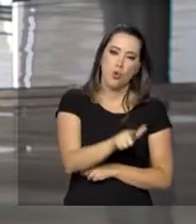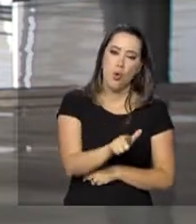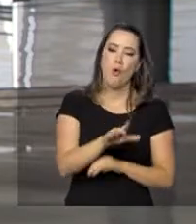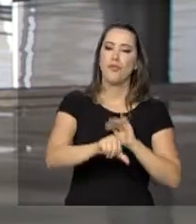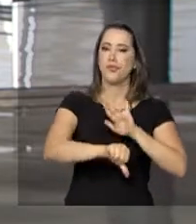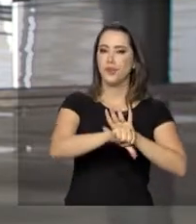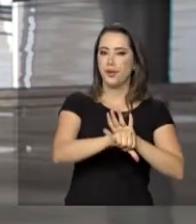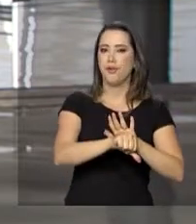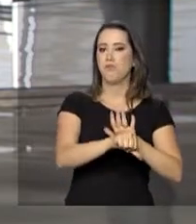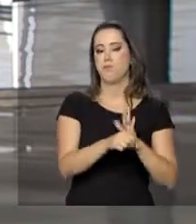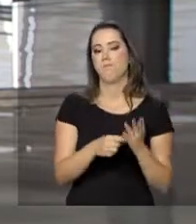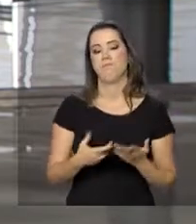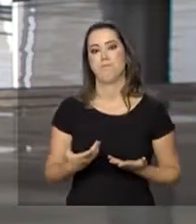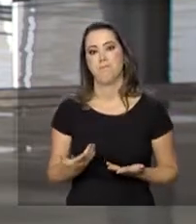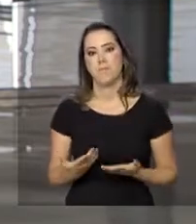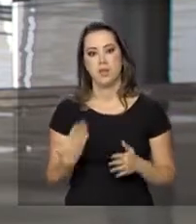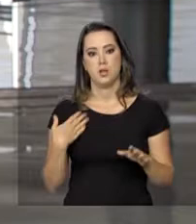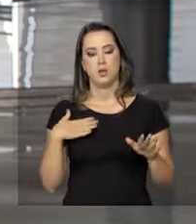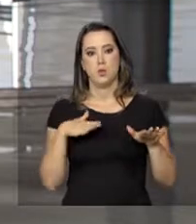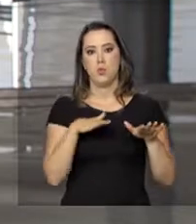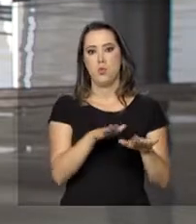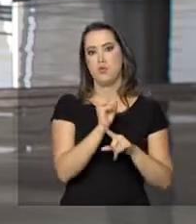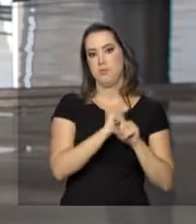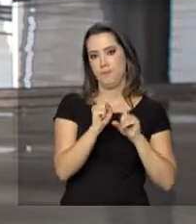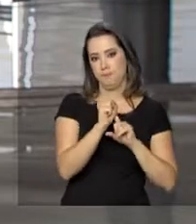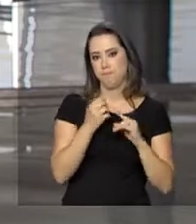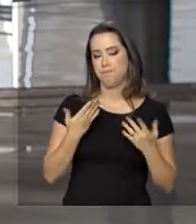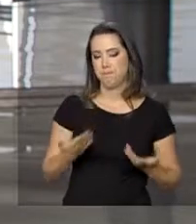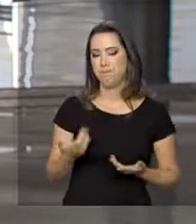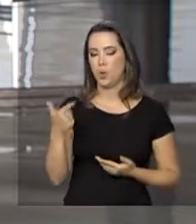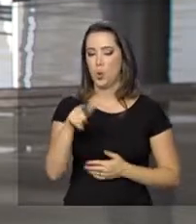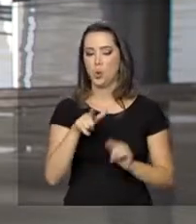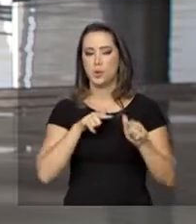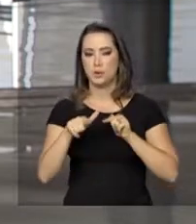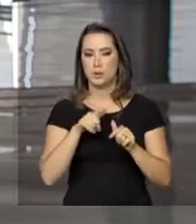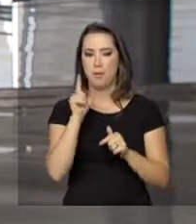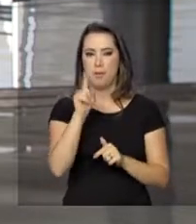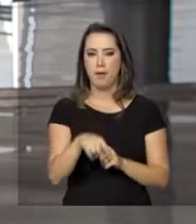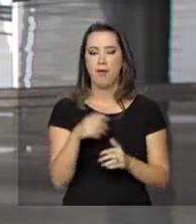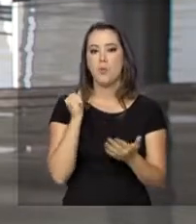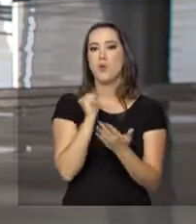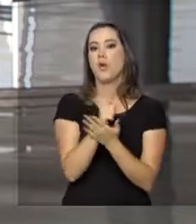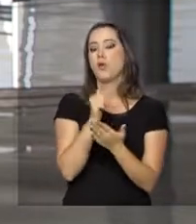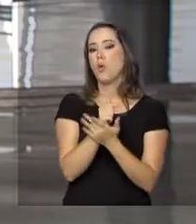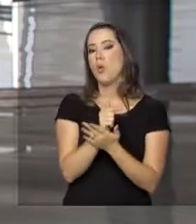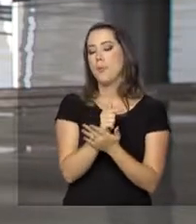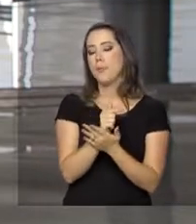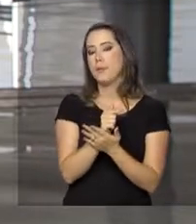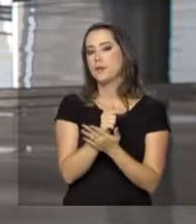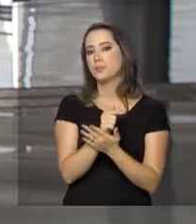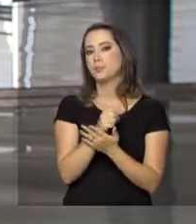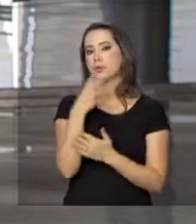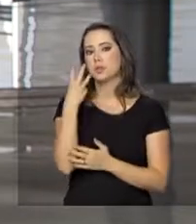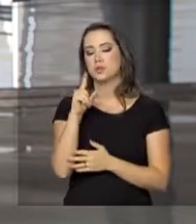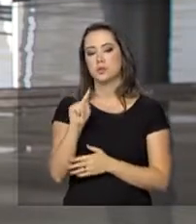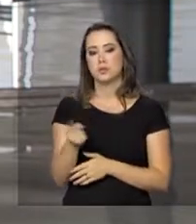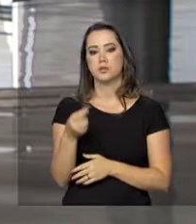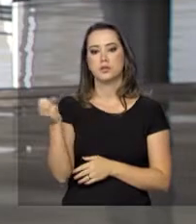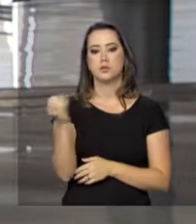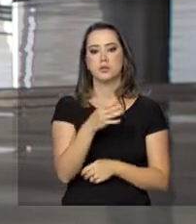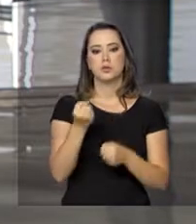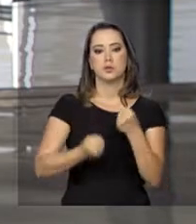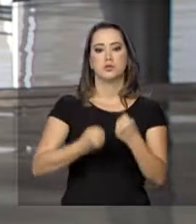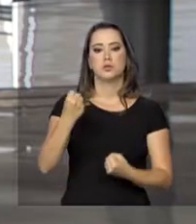cometer crimes. Bom, Roberto, uma outra medida relacionada à Segurança Pública tem a ver com a compra de cerca de 3 mil novos